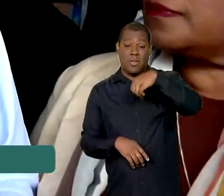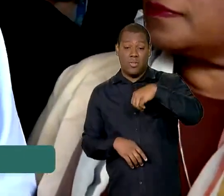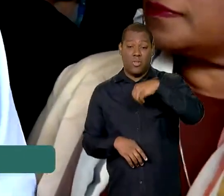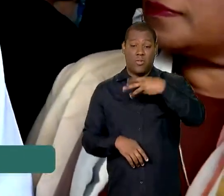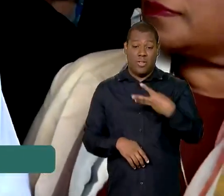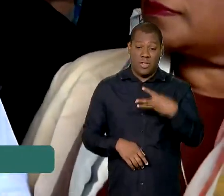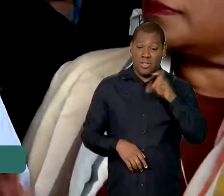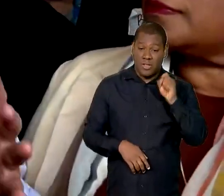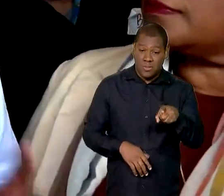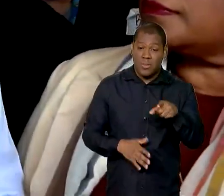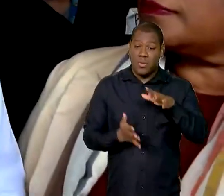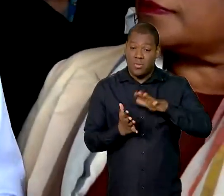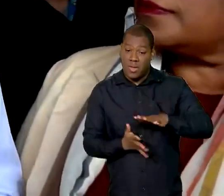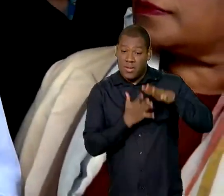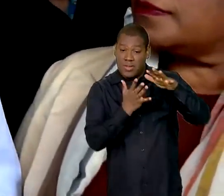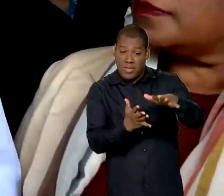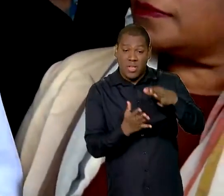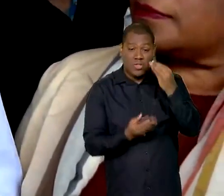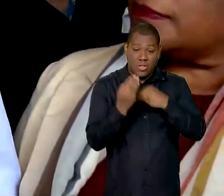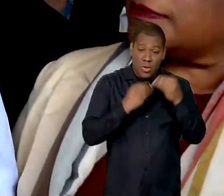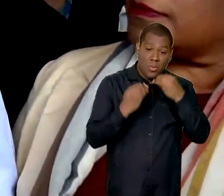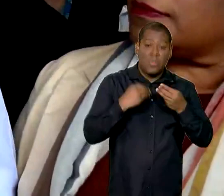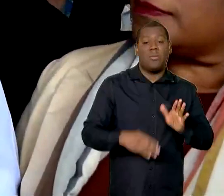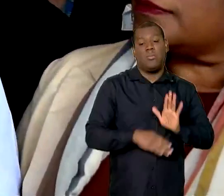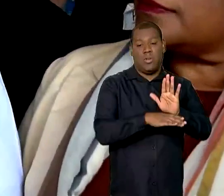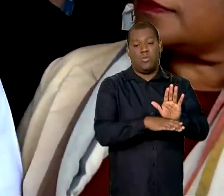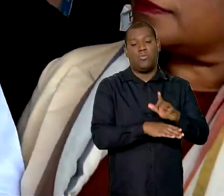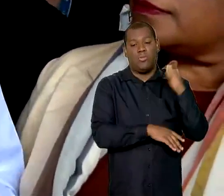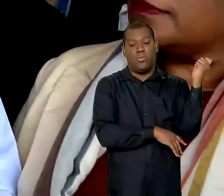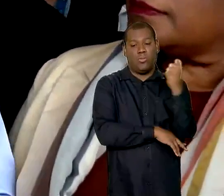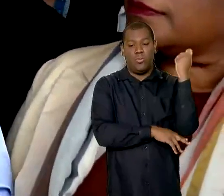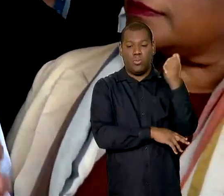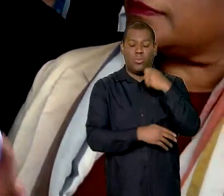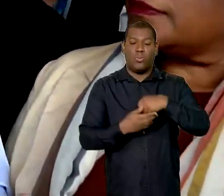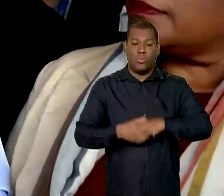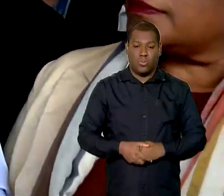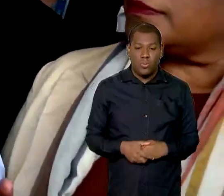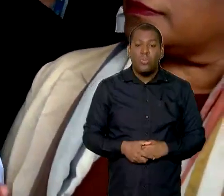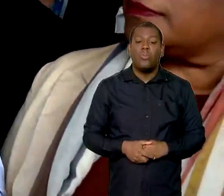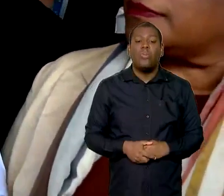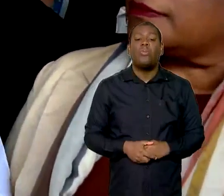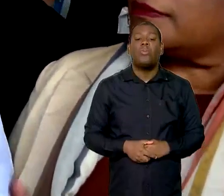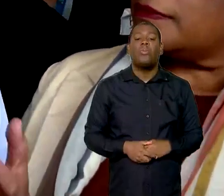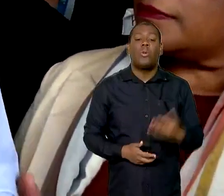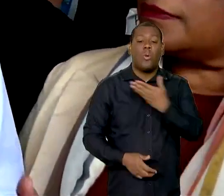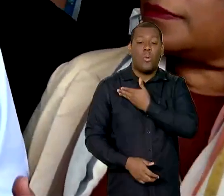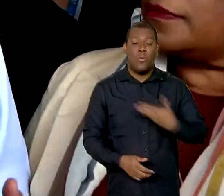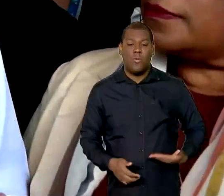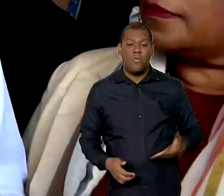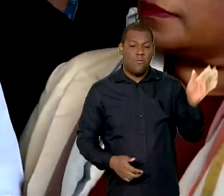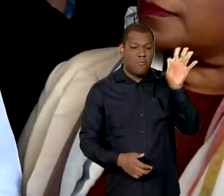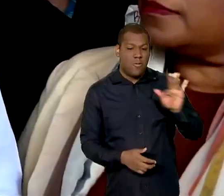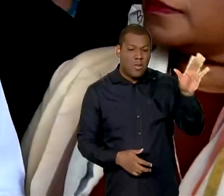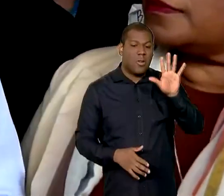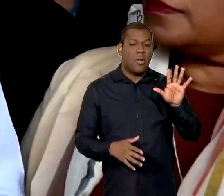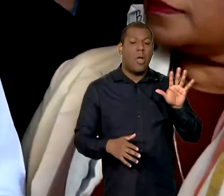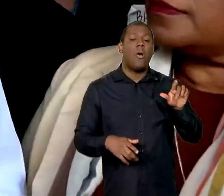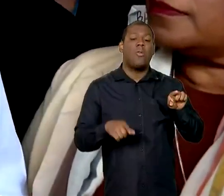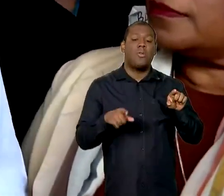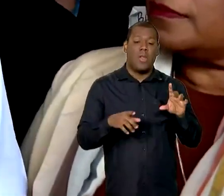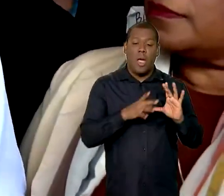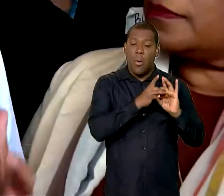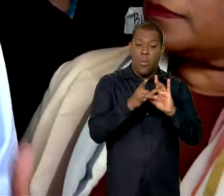alimento, não faltará ajuda humanitária para o povo gaúcho. Aqui, o Brasil, de mãos dadas,